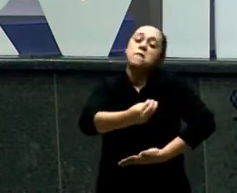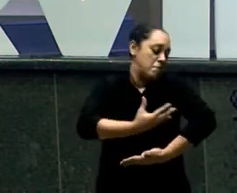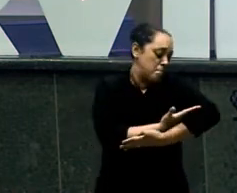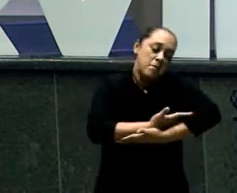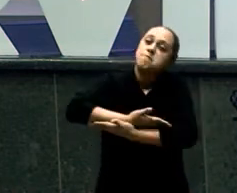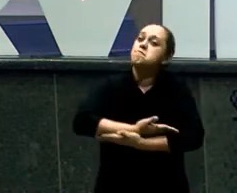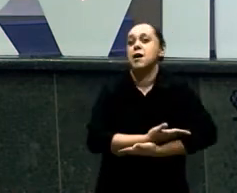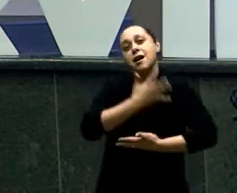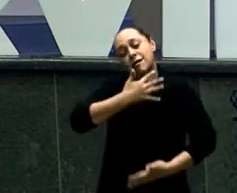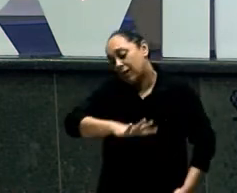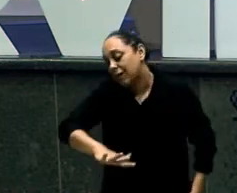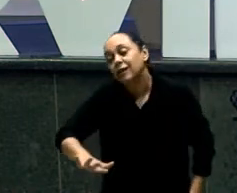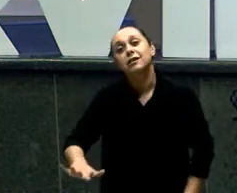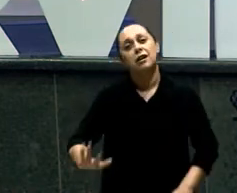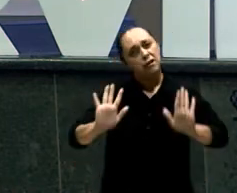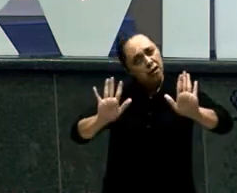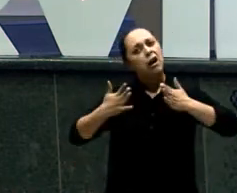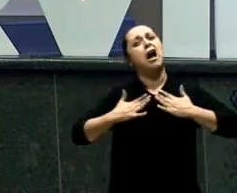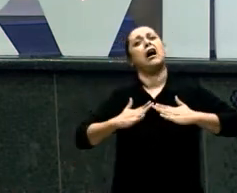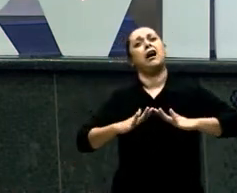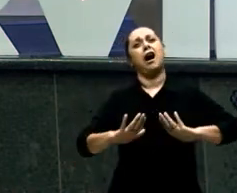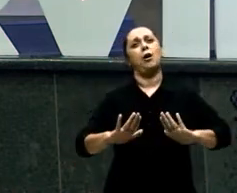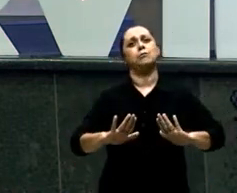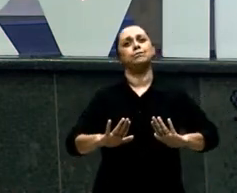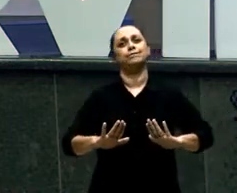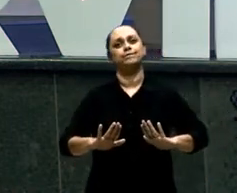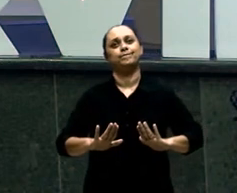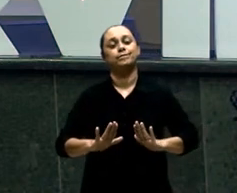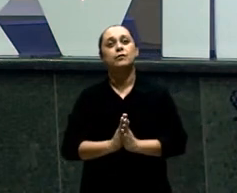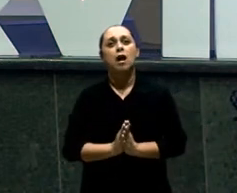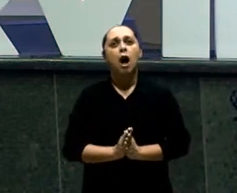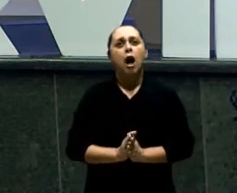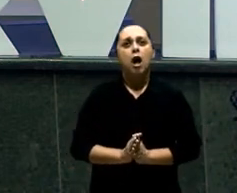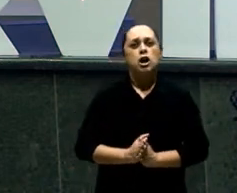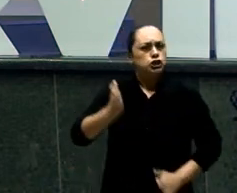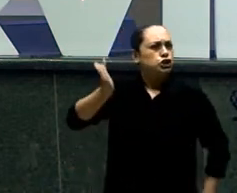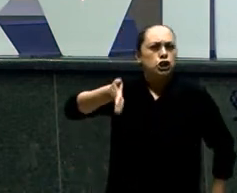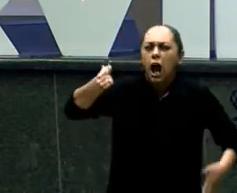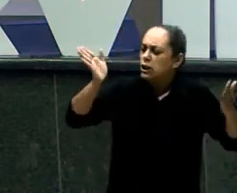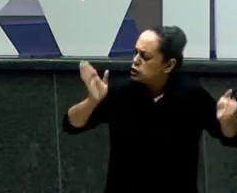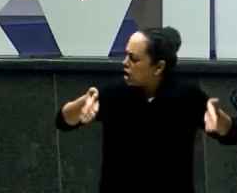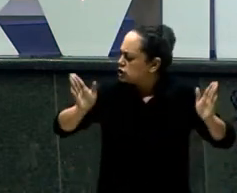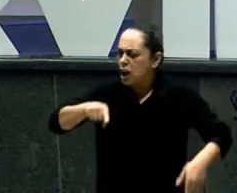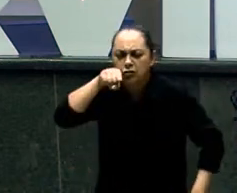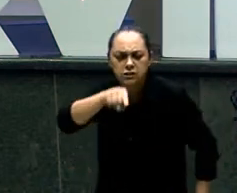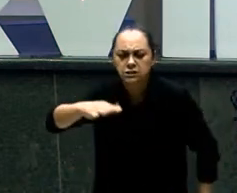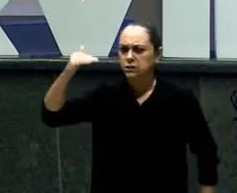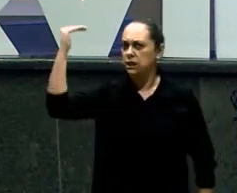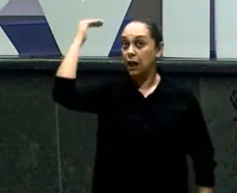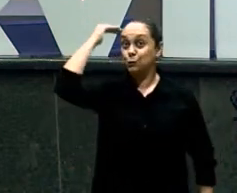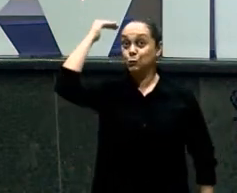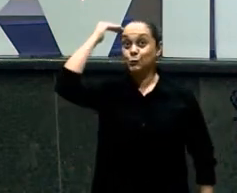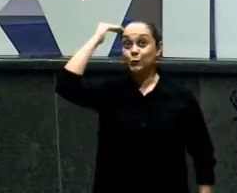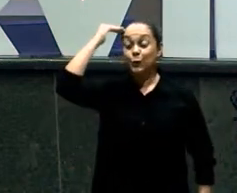homem Ele diz Eu vou ter que ir embora Para ele perceber Que eu sou homem Deu certo? Deu